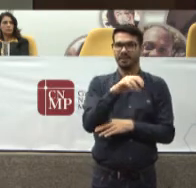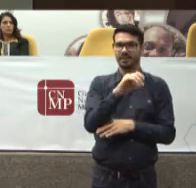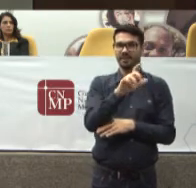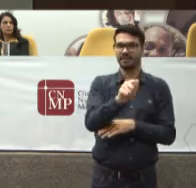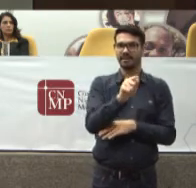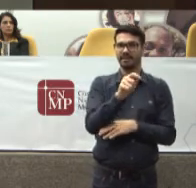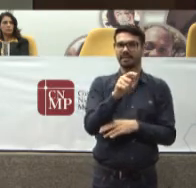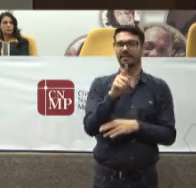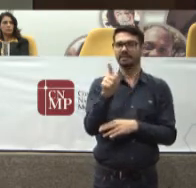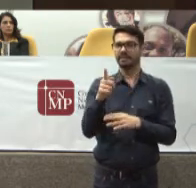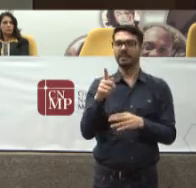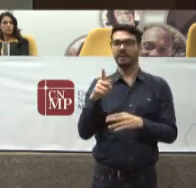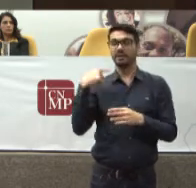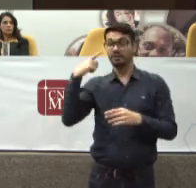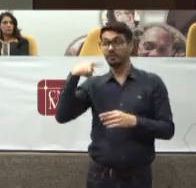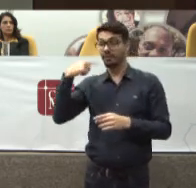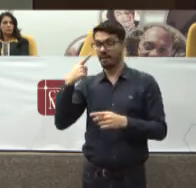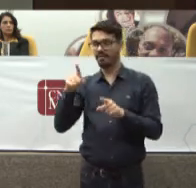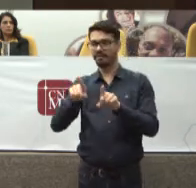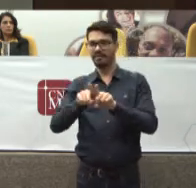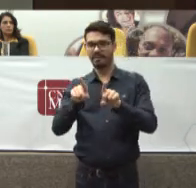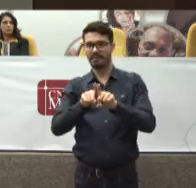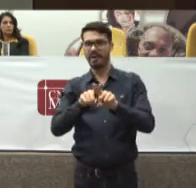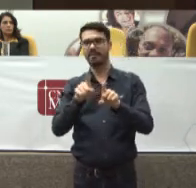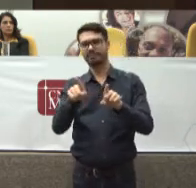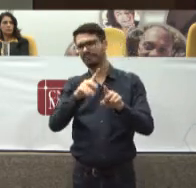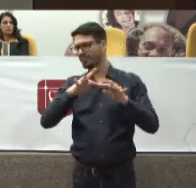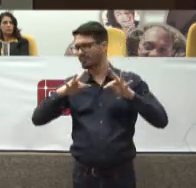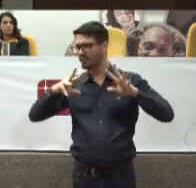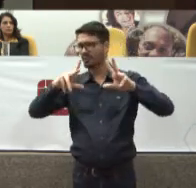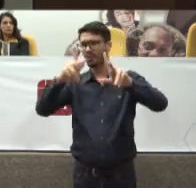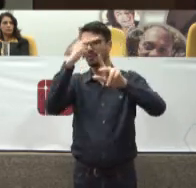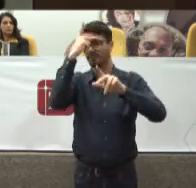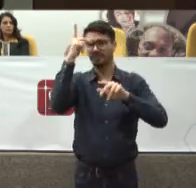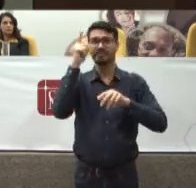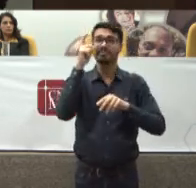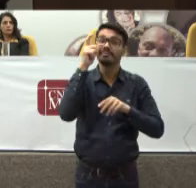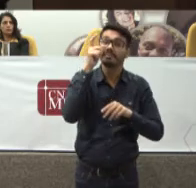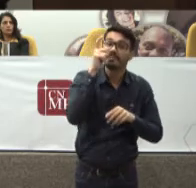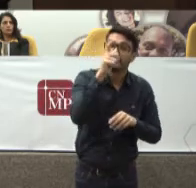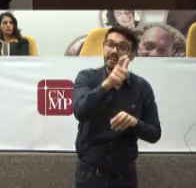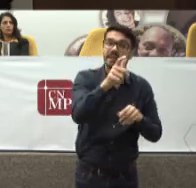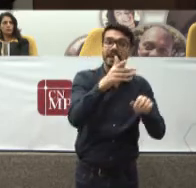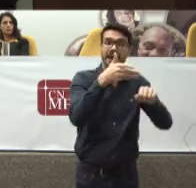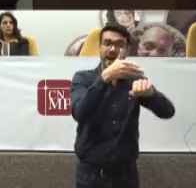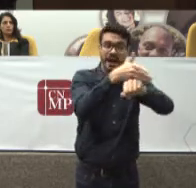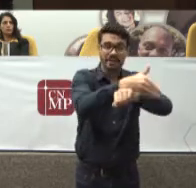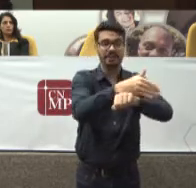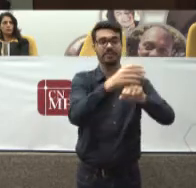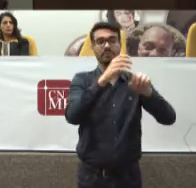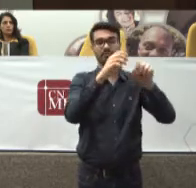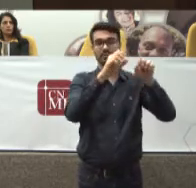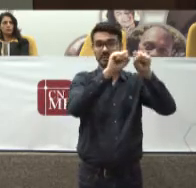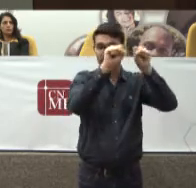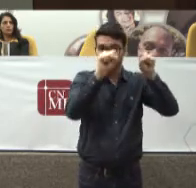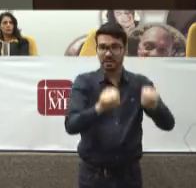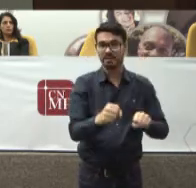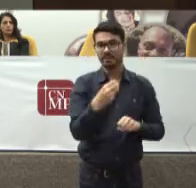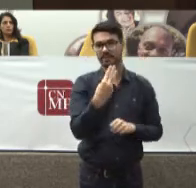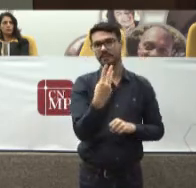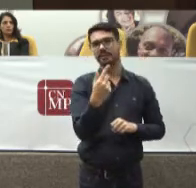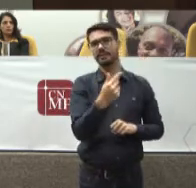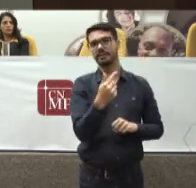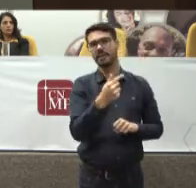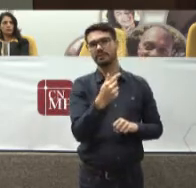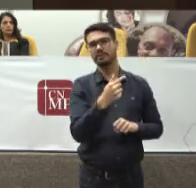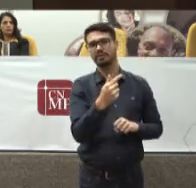Defensores públicos Enfim Todos os interessados Tenham acesso Aos 37 pareceres Que o Conselheiro Arnaldo